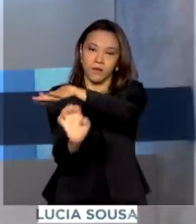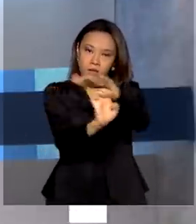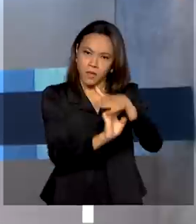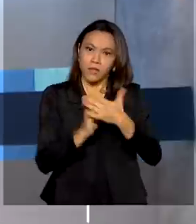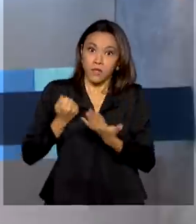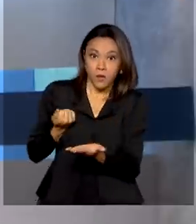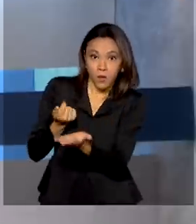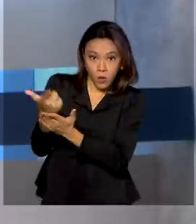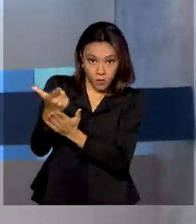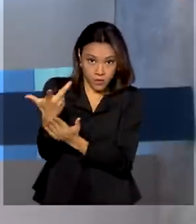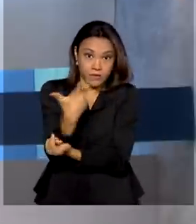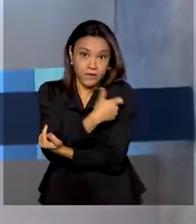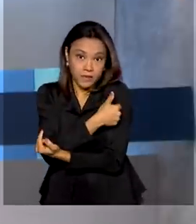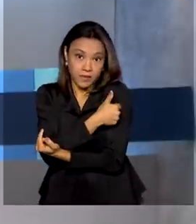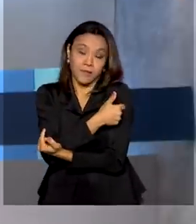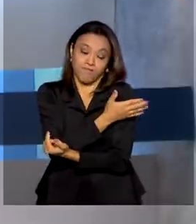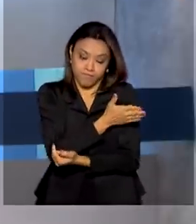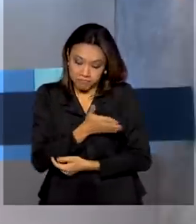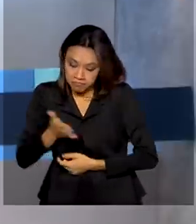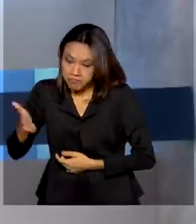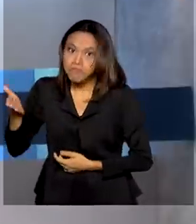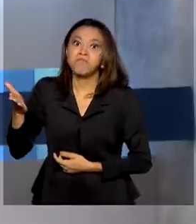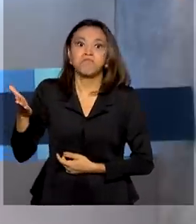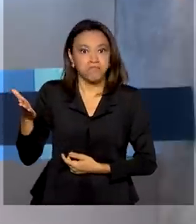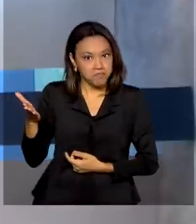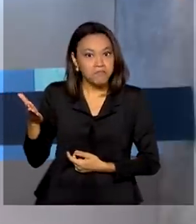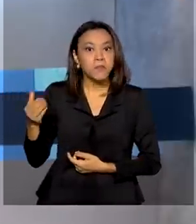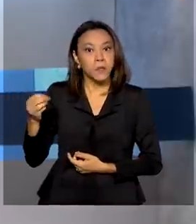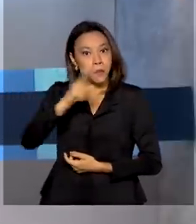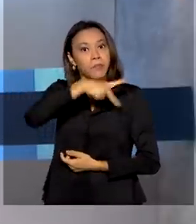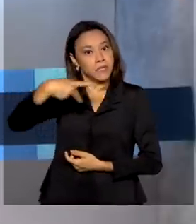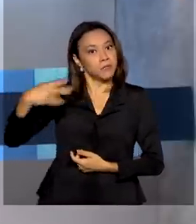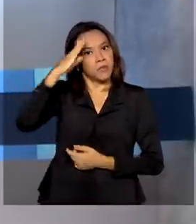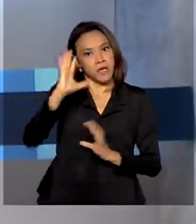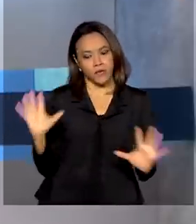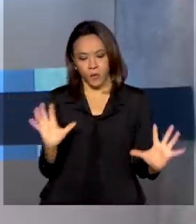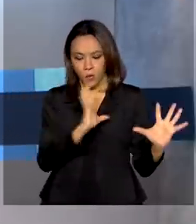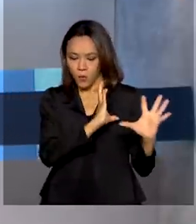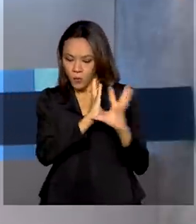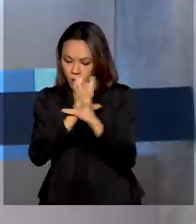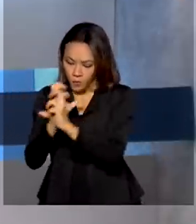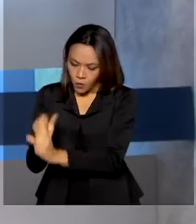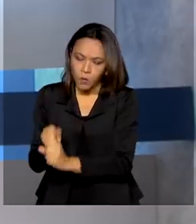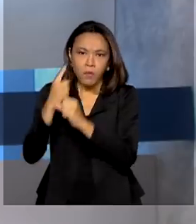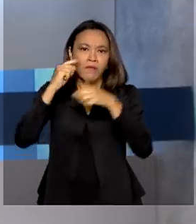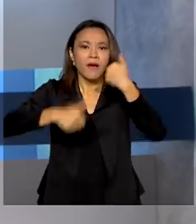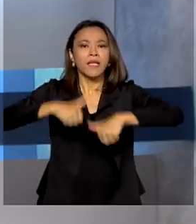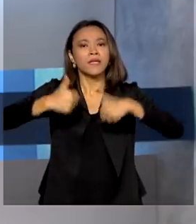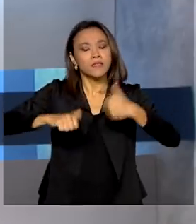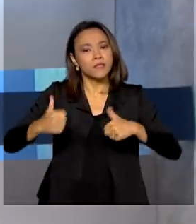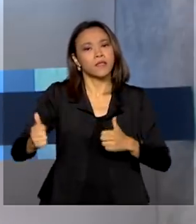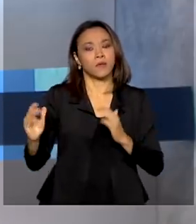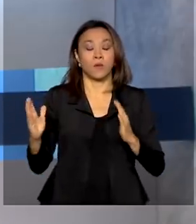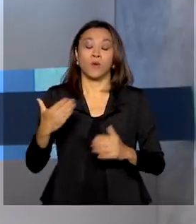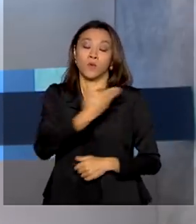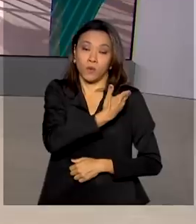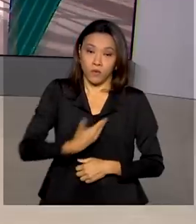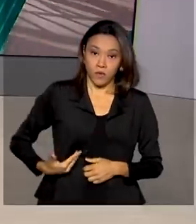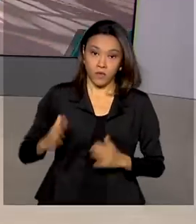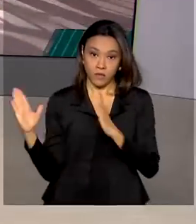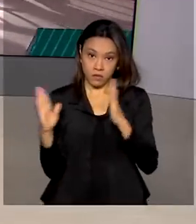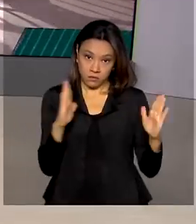vacinas. O presidente Jair Bolsonaro fez um balanço de todas as medidas tomadas pelo governo durante a pandemia.